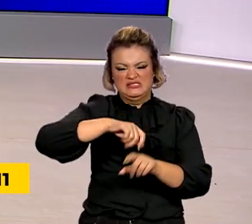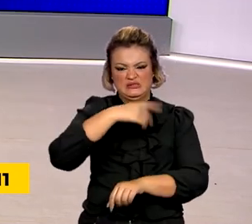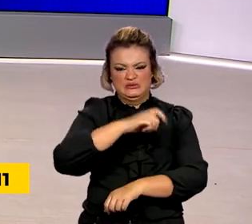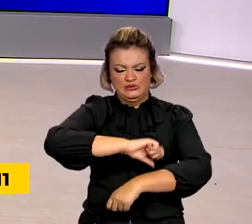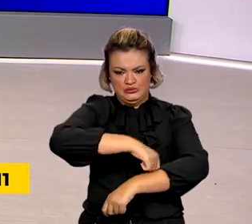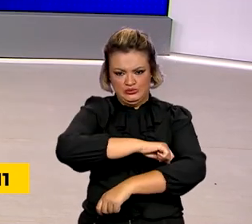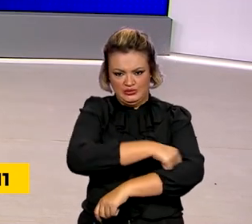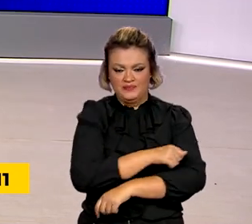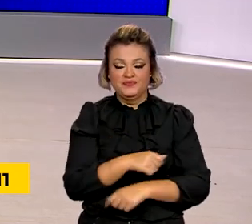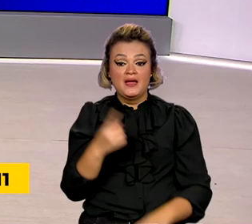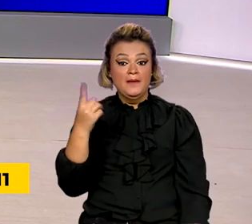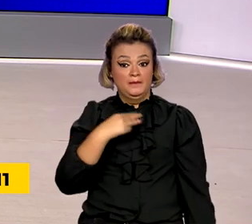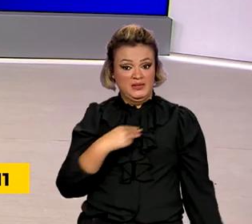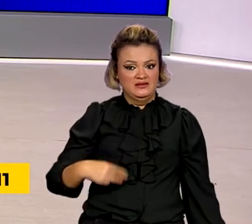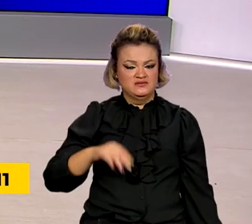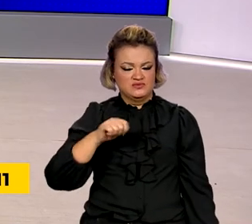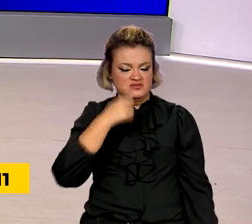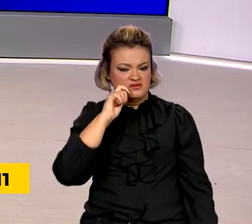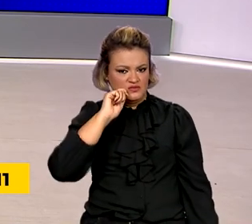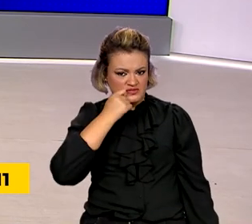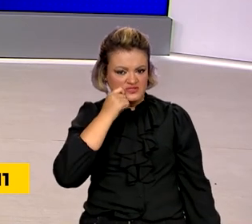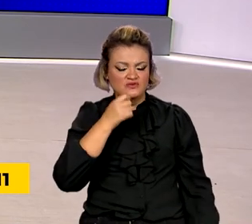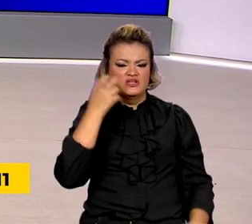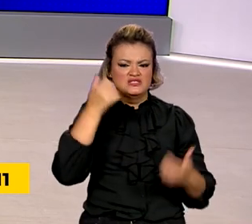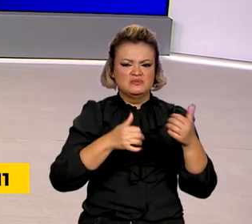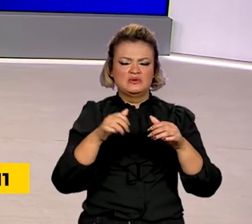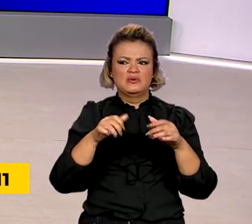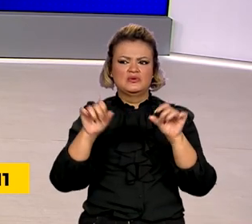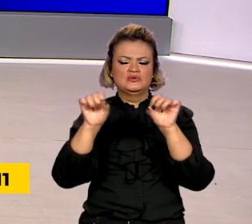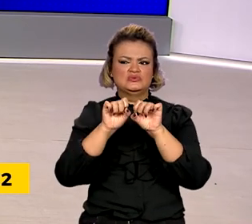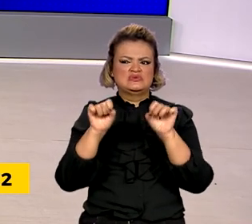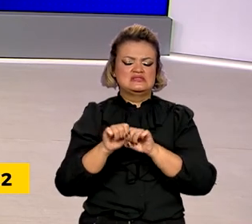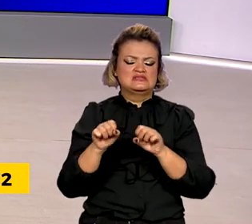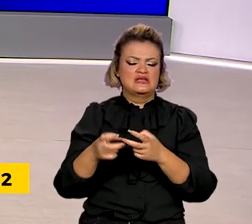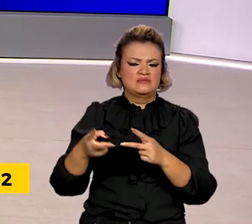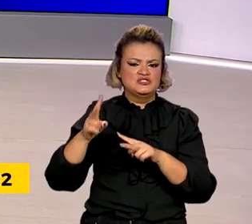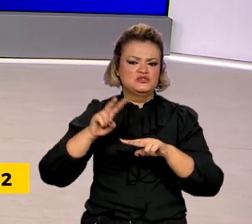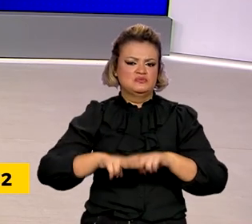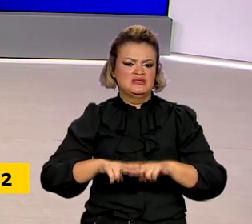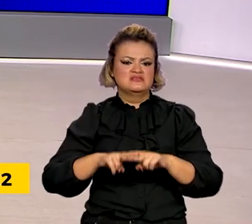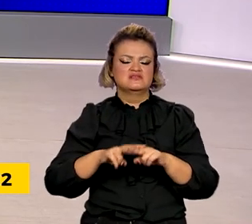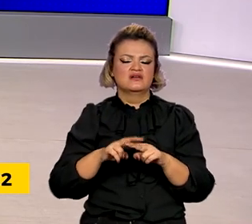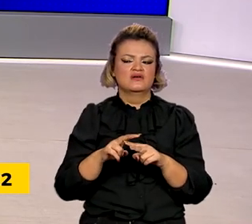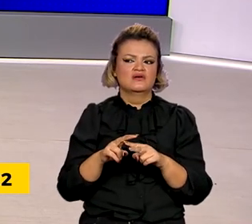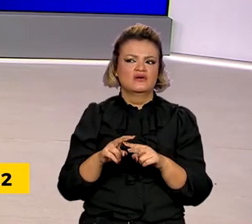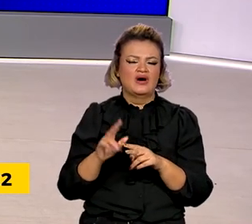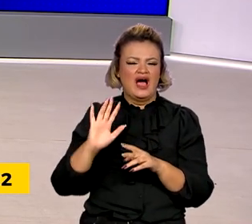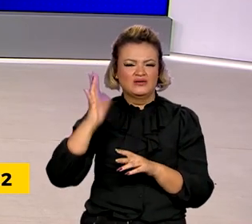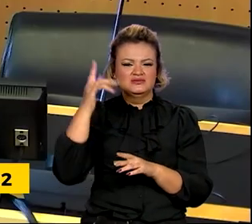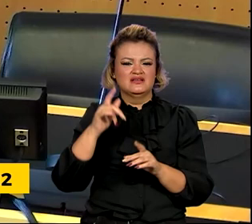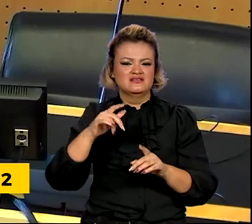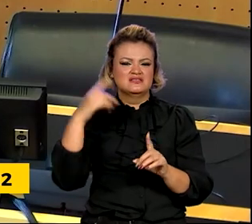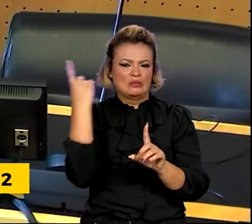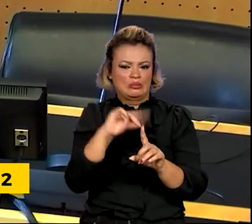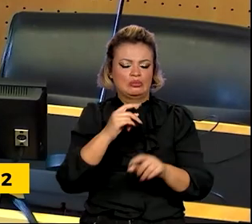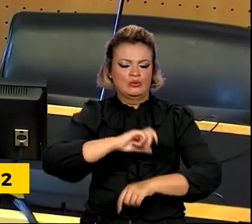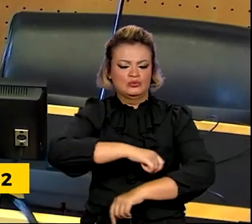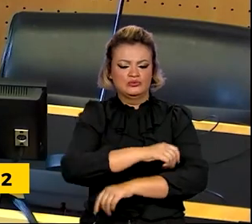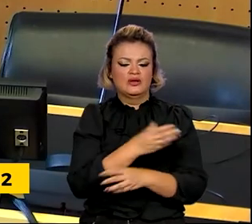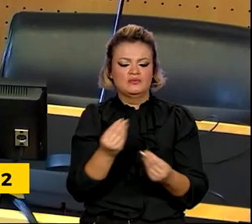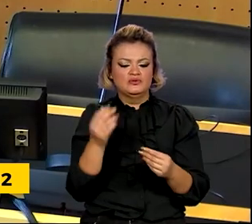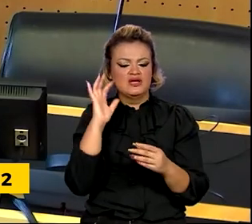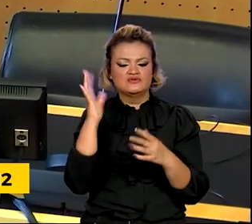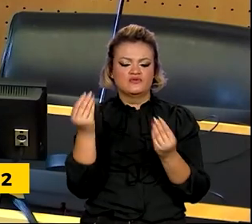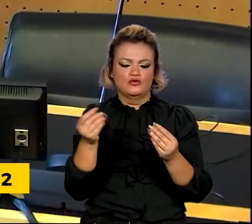Mandela, que propõe a revisão do sistema prisional brasileiro como forma de reduzir os casos de tortura. O sistema